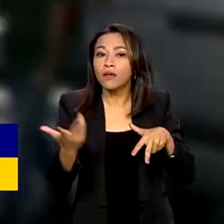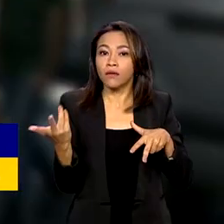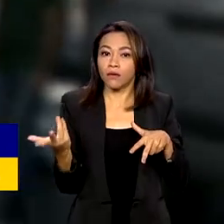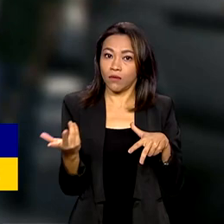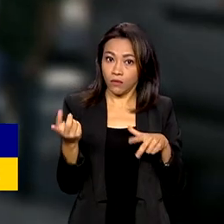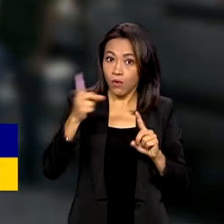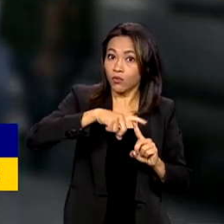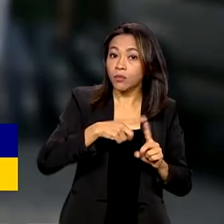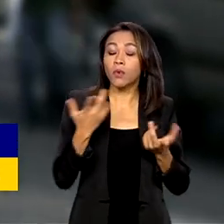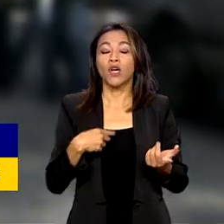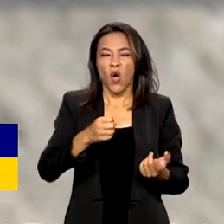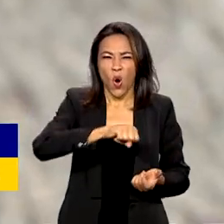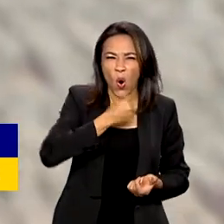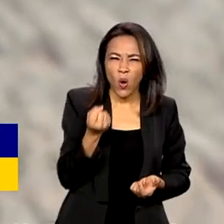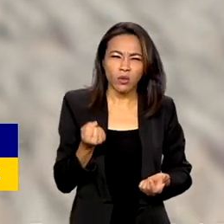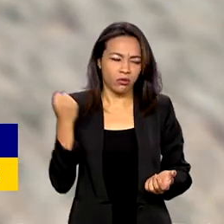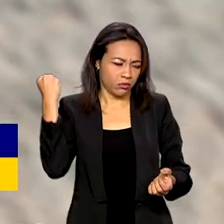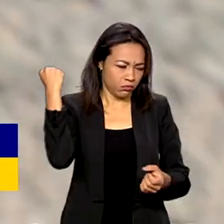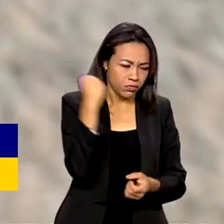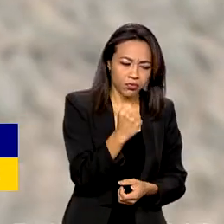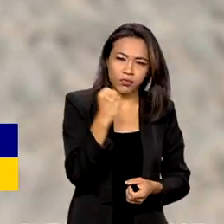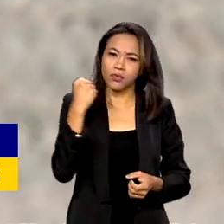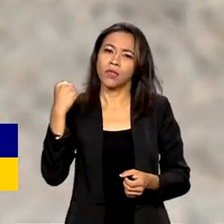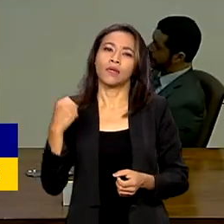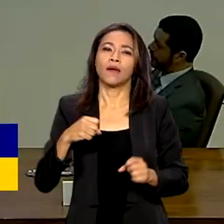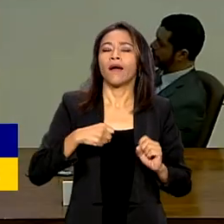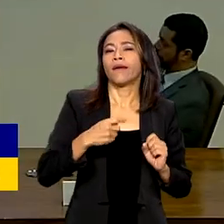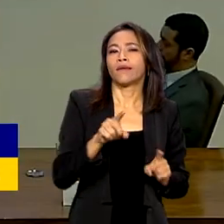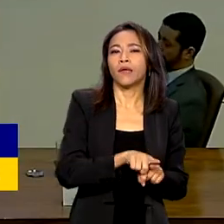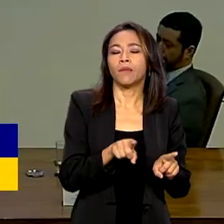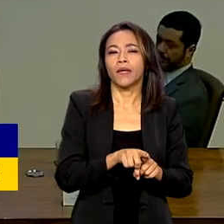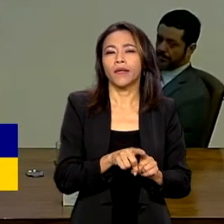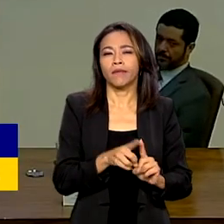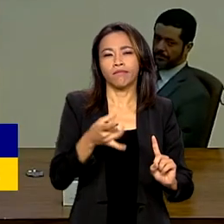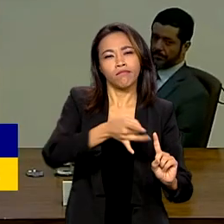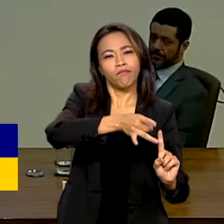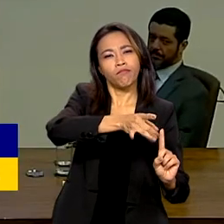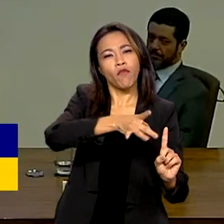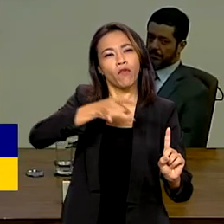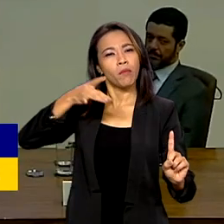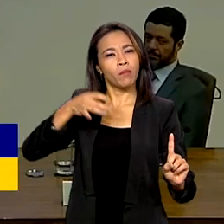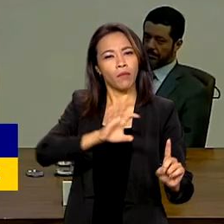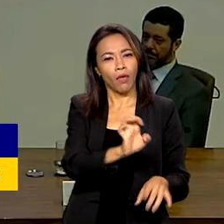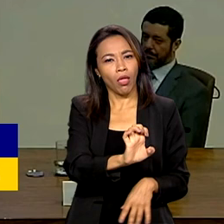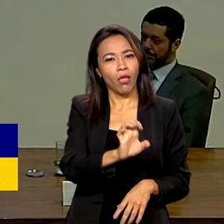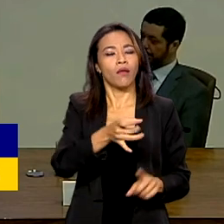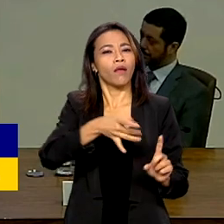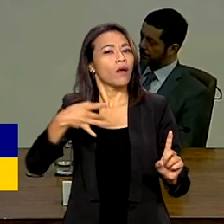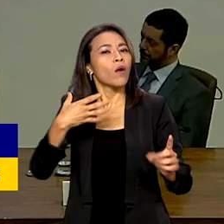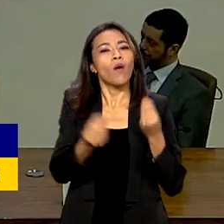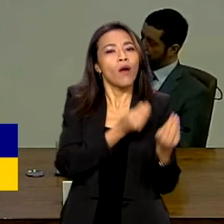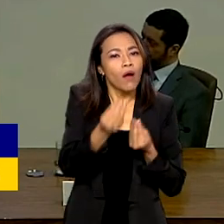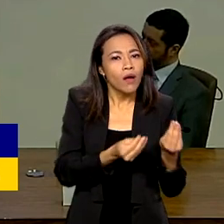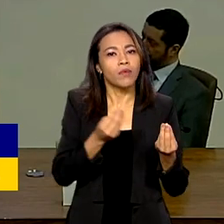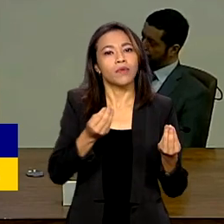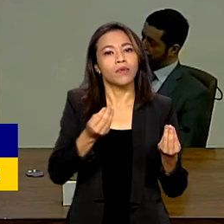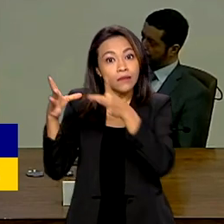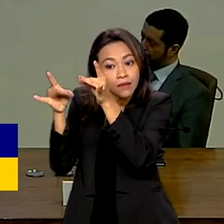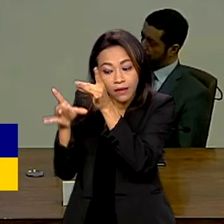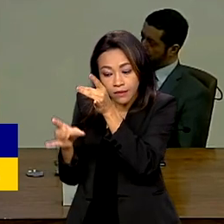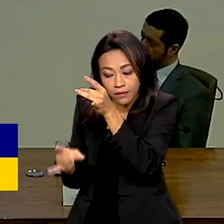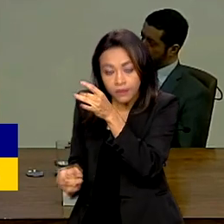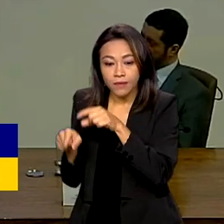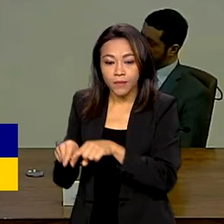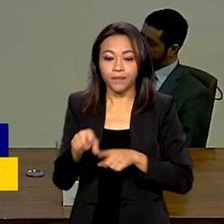ódio, feminicídio, racismo e homofobia. Estamos colocando aqui um tijolo importante na construção de dados